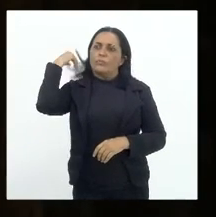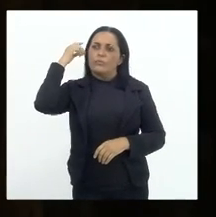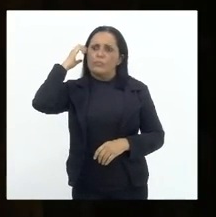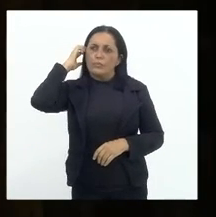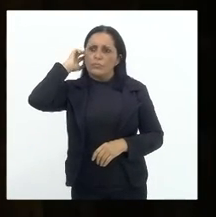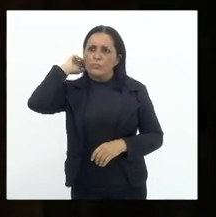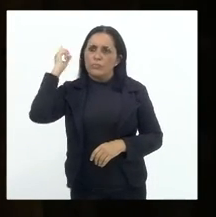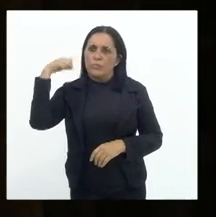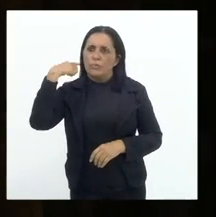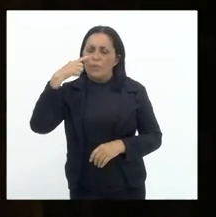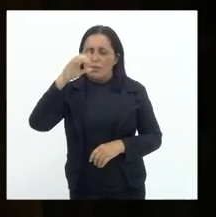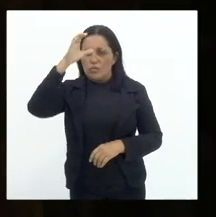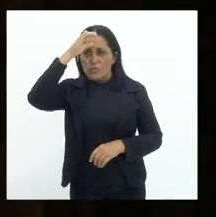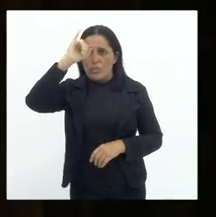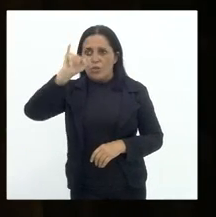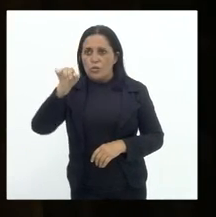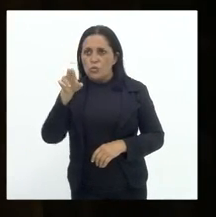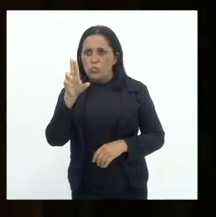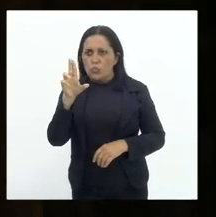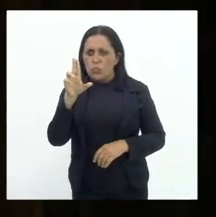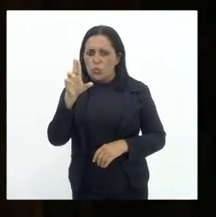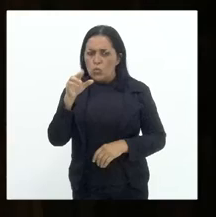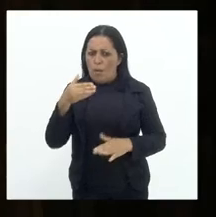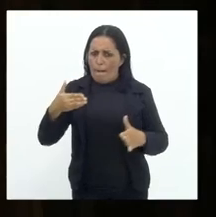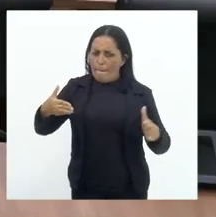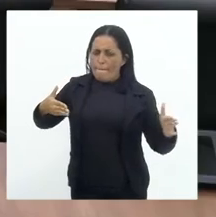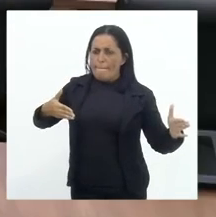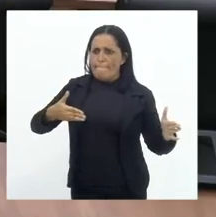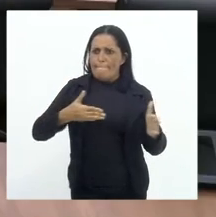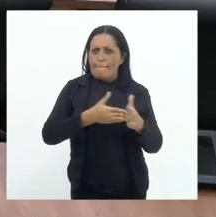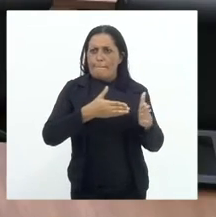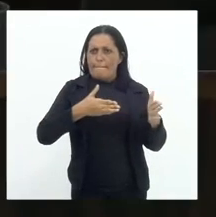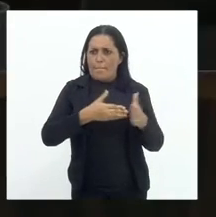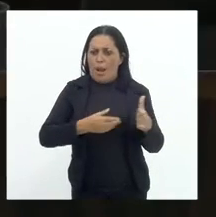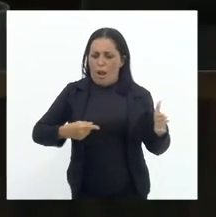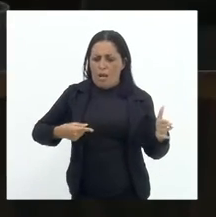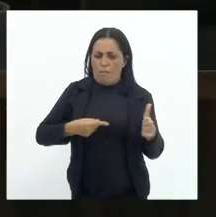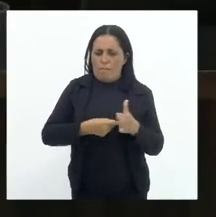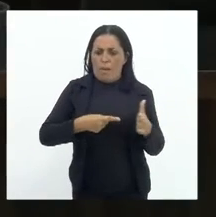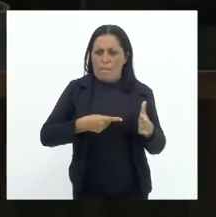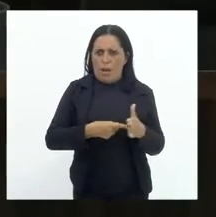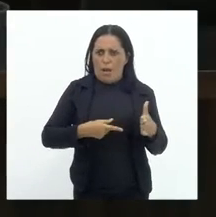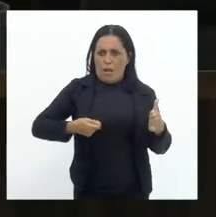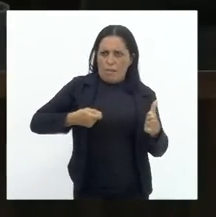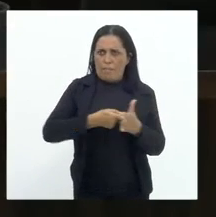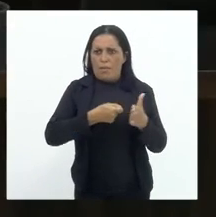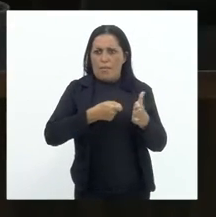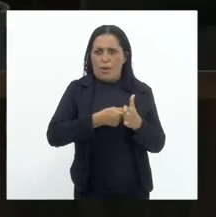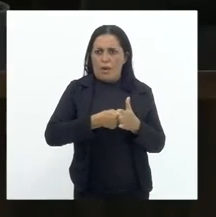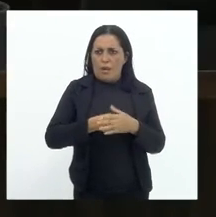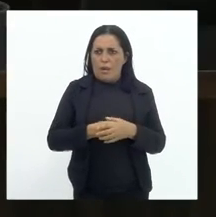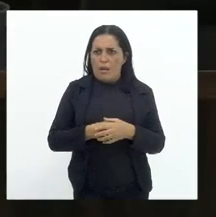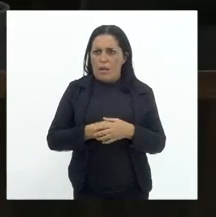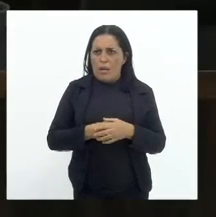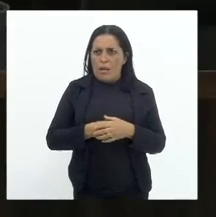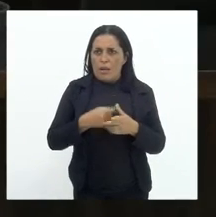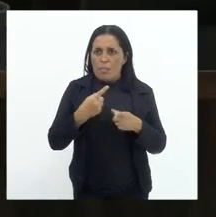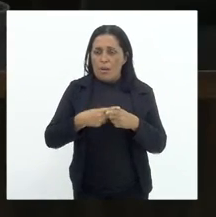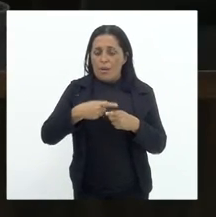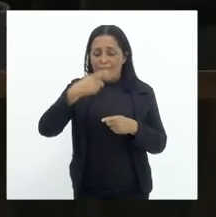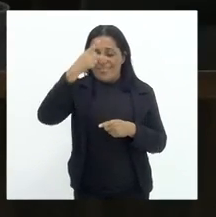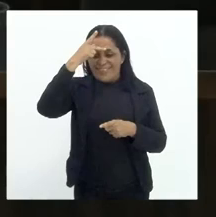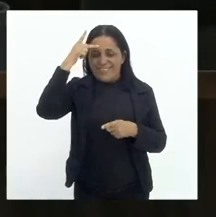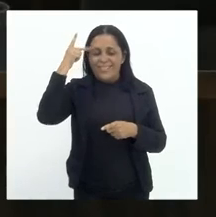deputada Tiaju, será que isso é a repressão? Está aparecendo. Por favor, pessoal do som, está tendo